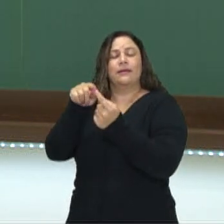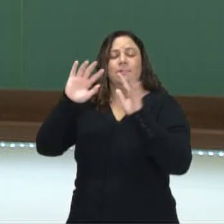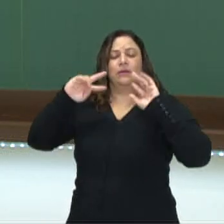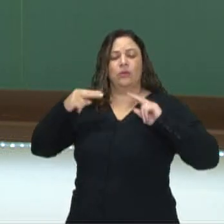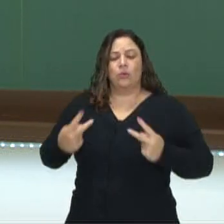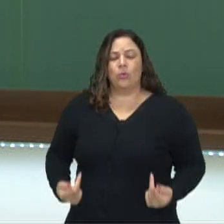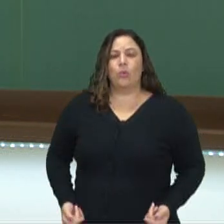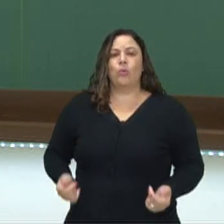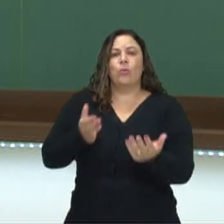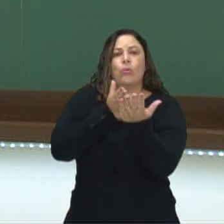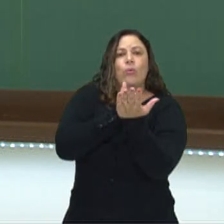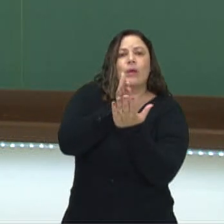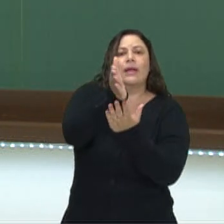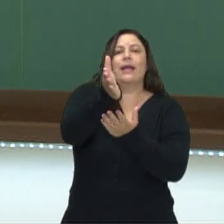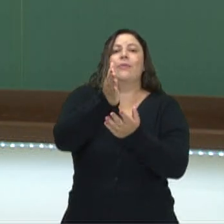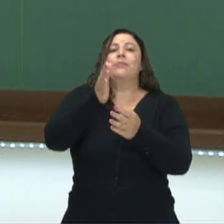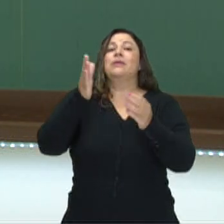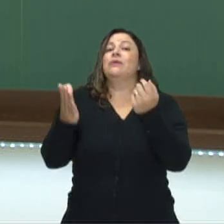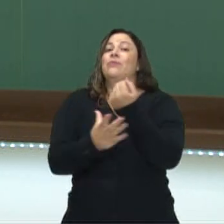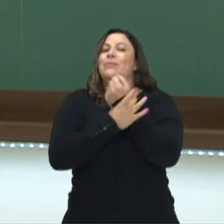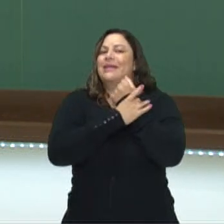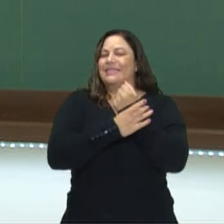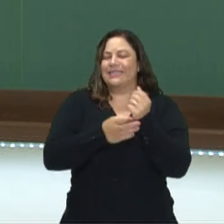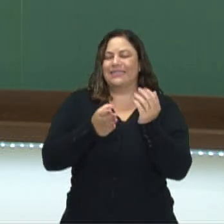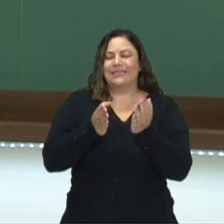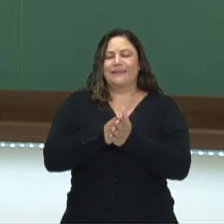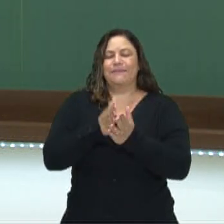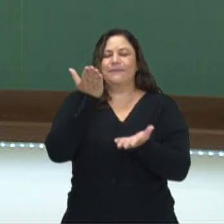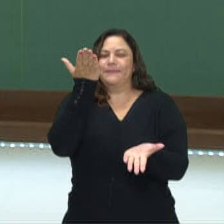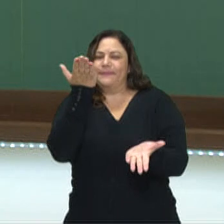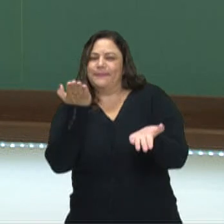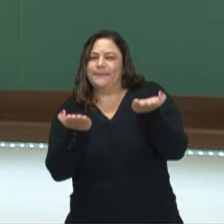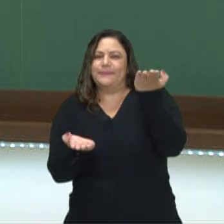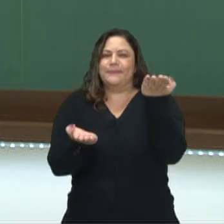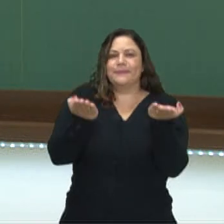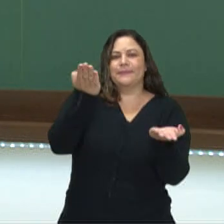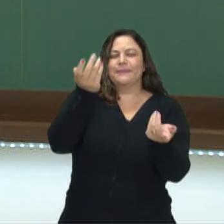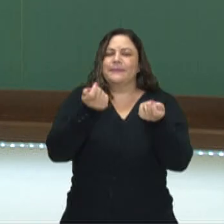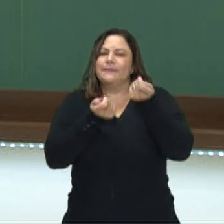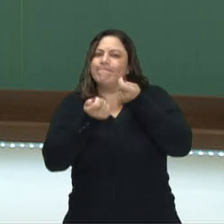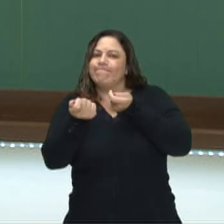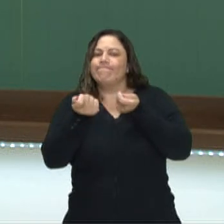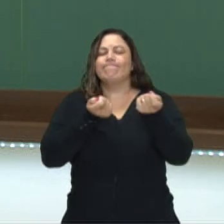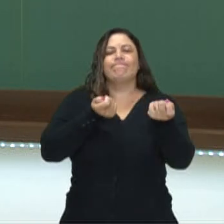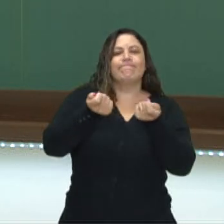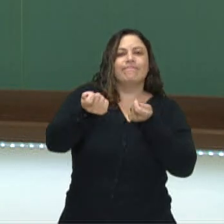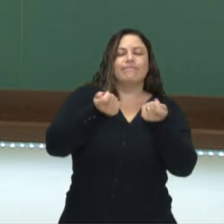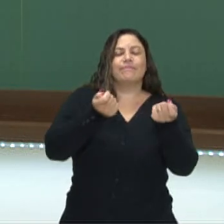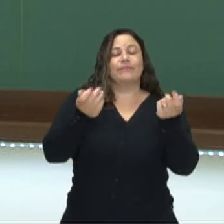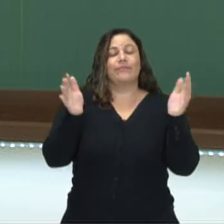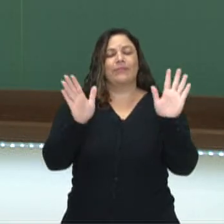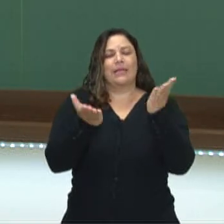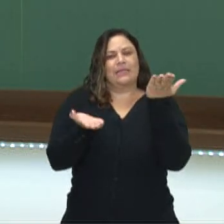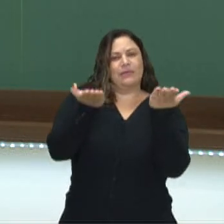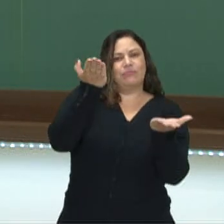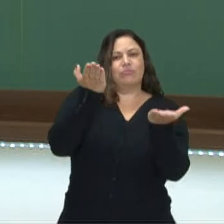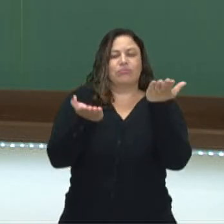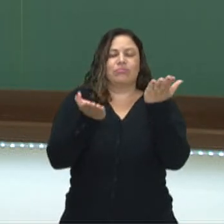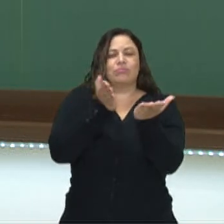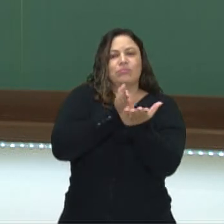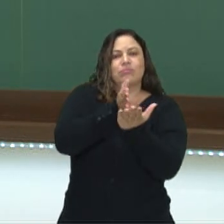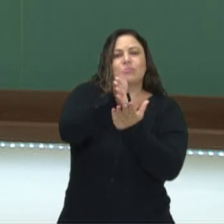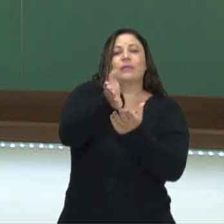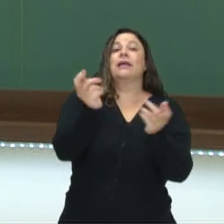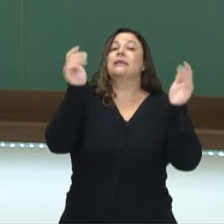o caminho mais seguro é o caminho da mediania. Ser feliz é algo que depende dessa